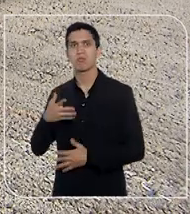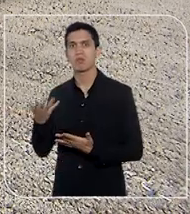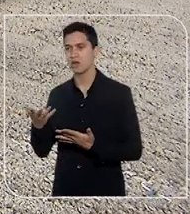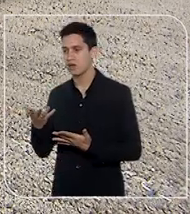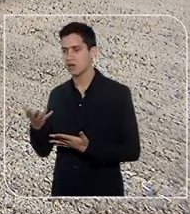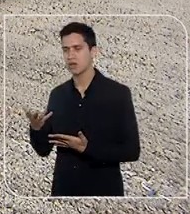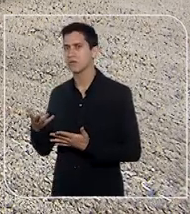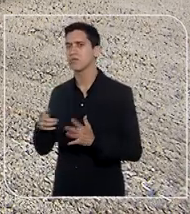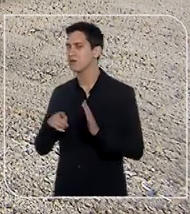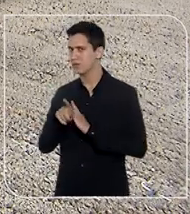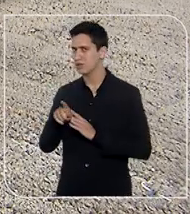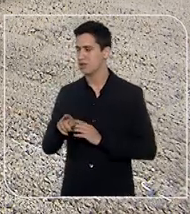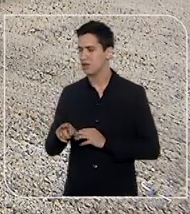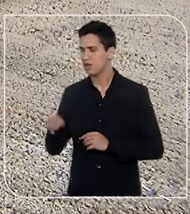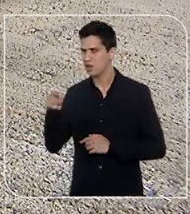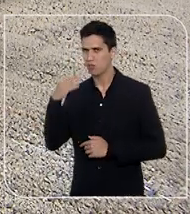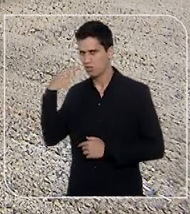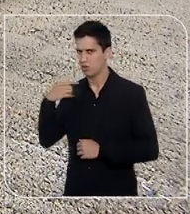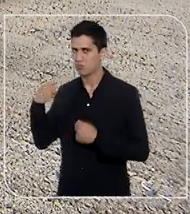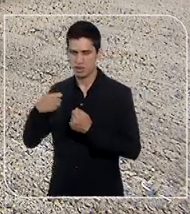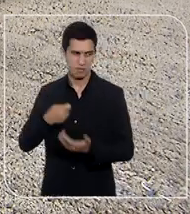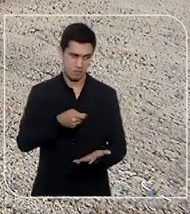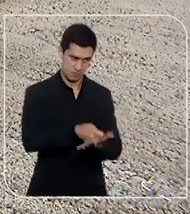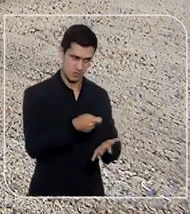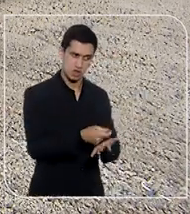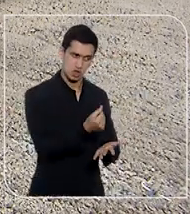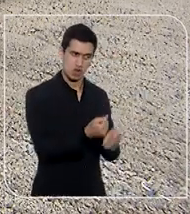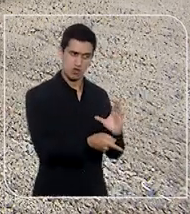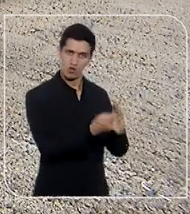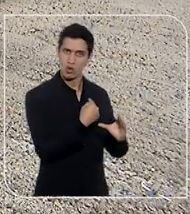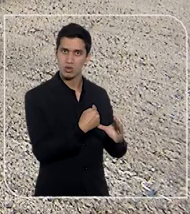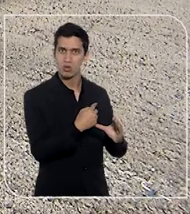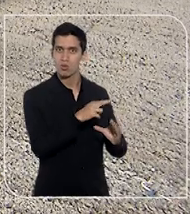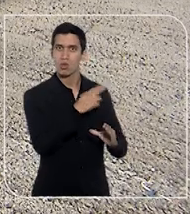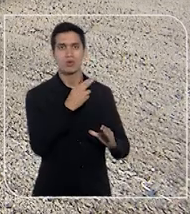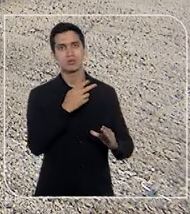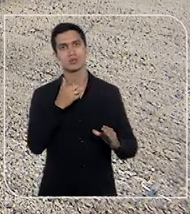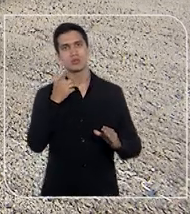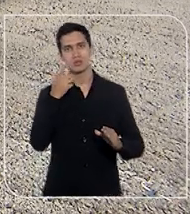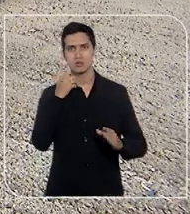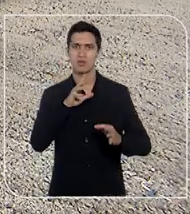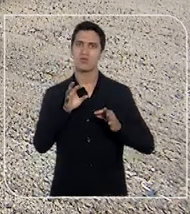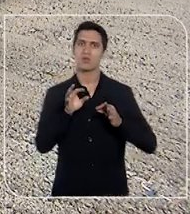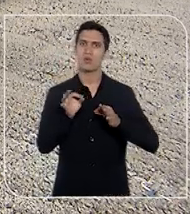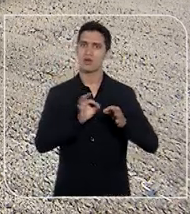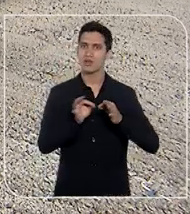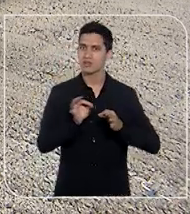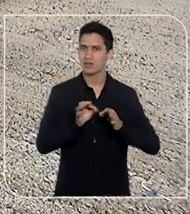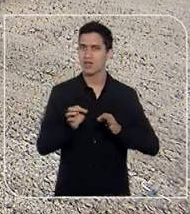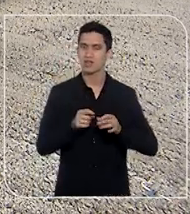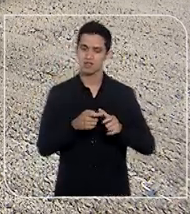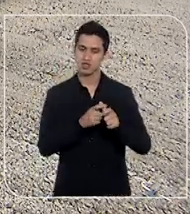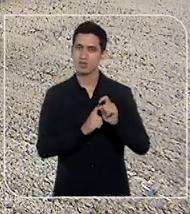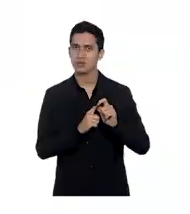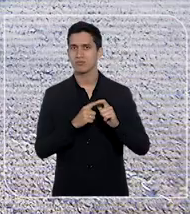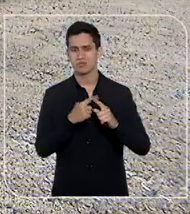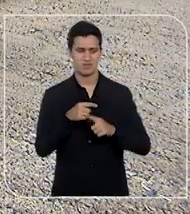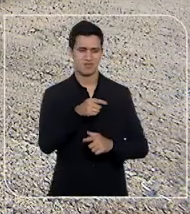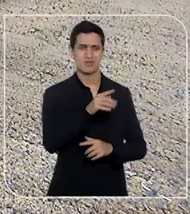cobrar até o último centavo do prejuízo ou renegociar a dívida diante da tragédia familiar?